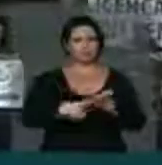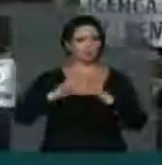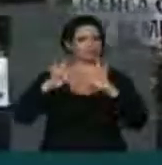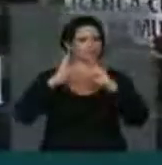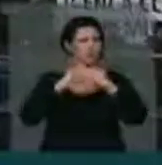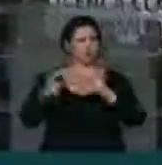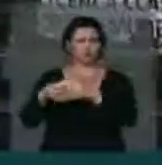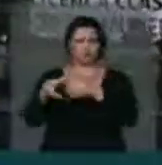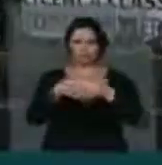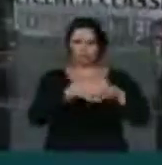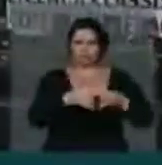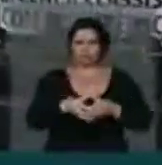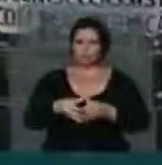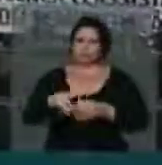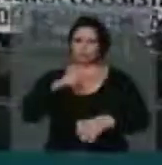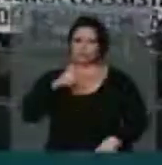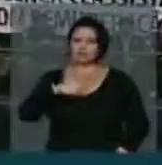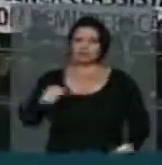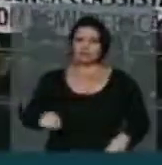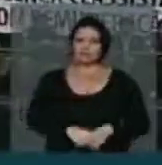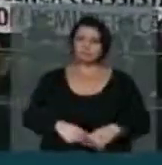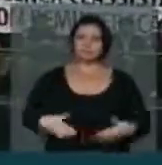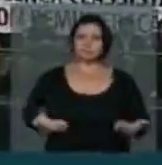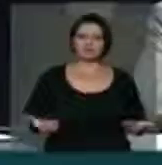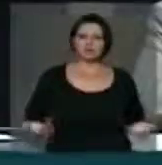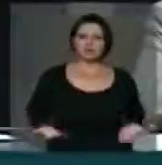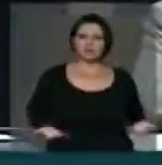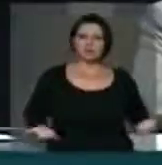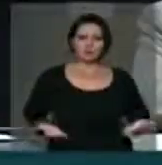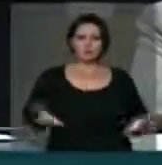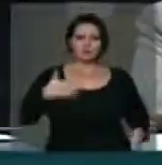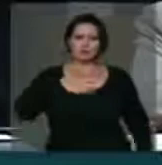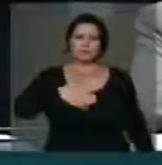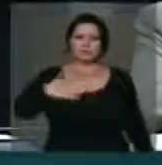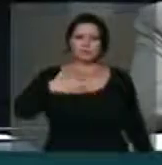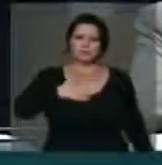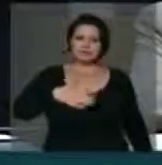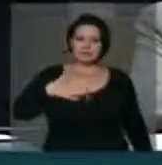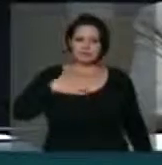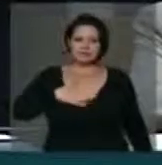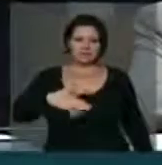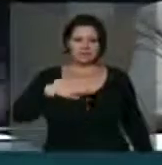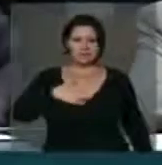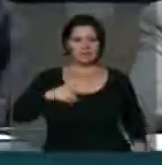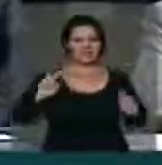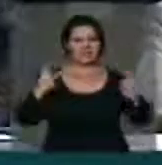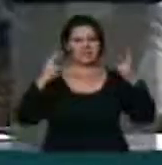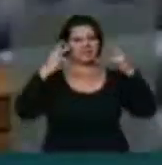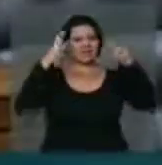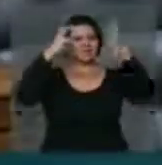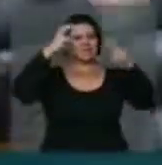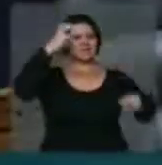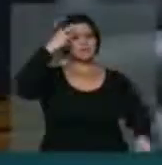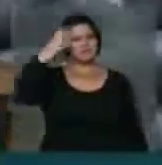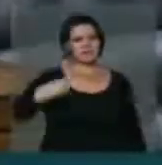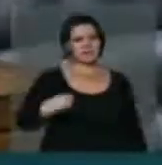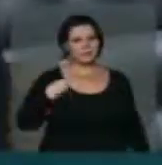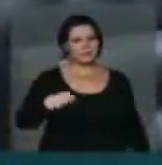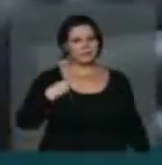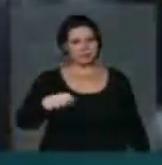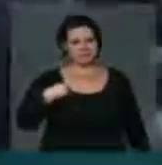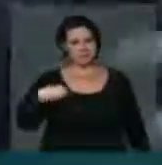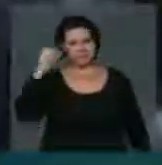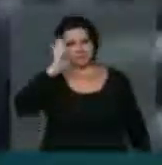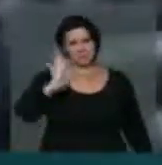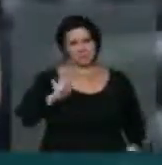todos os setores. Mas temos, pelo menos hoje, a satisfação de dar um viva à cultura brasileira. Esse é o